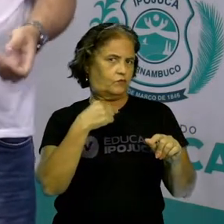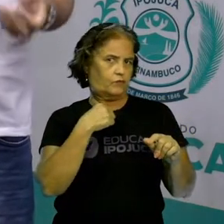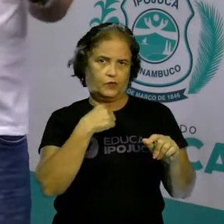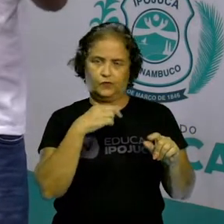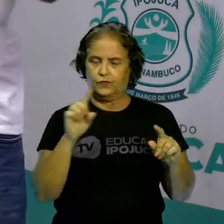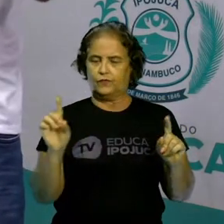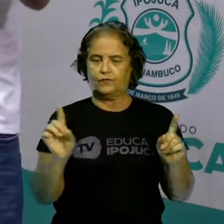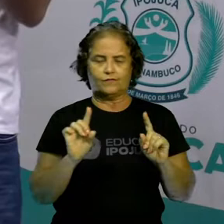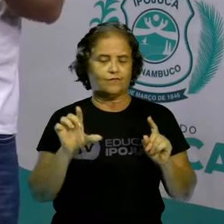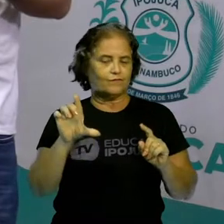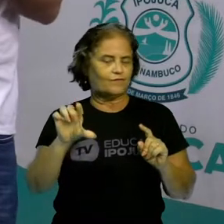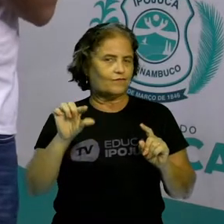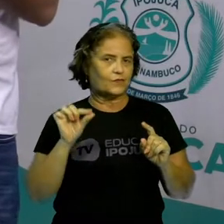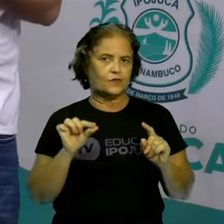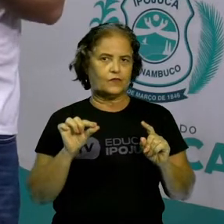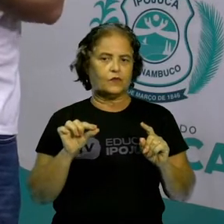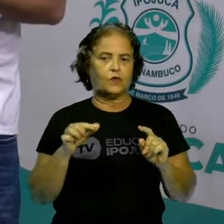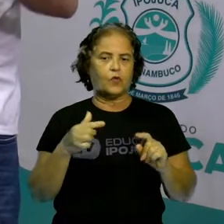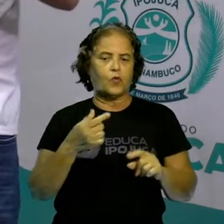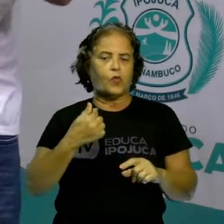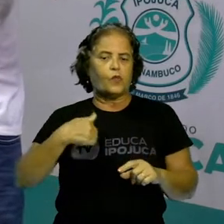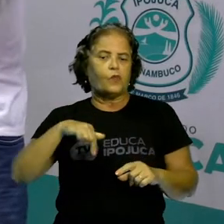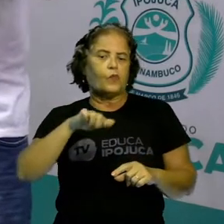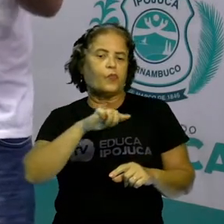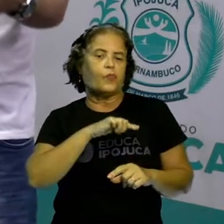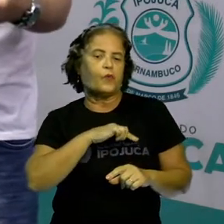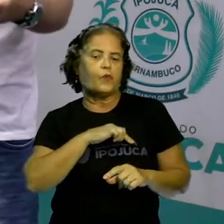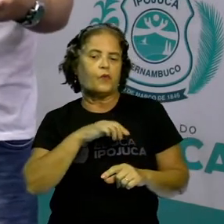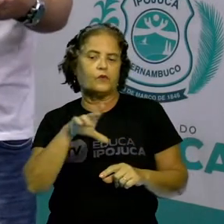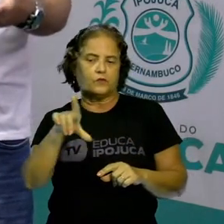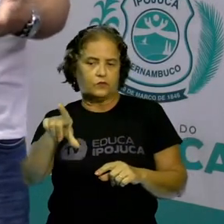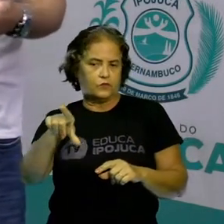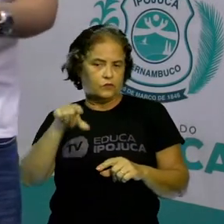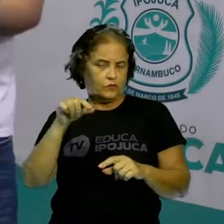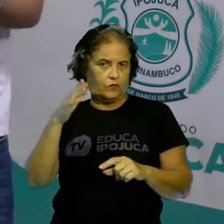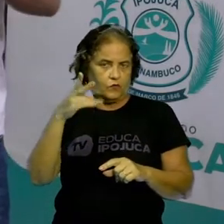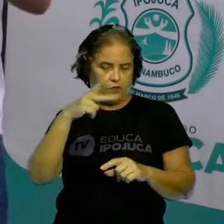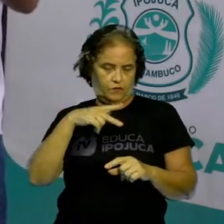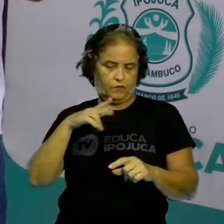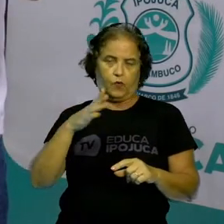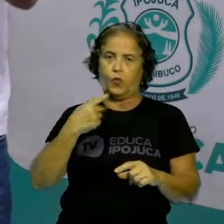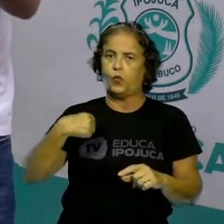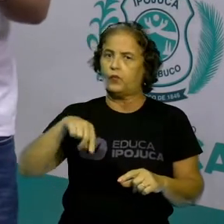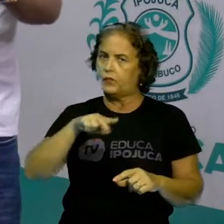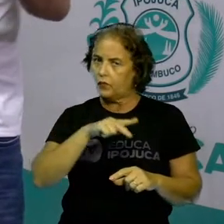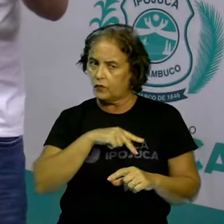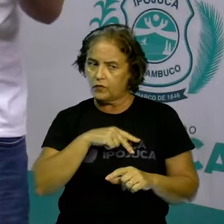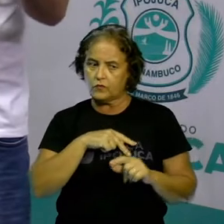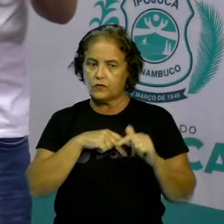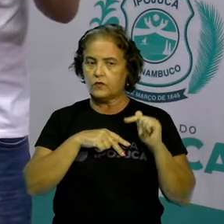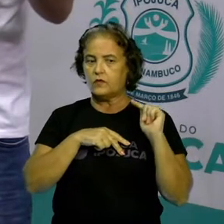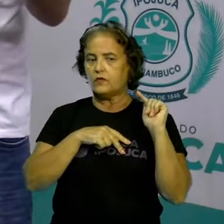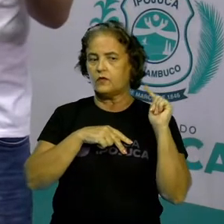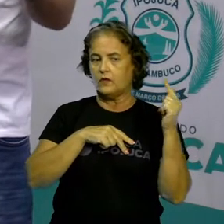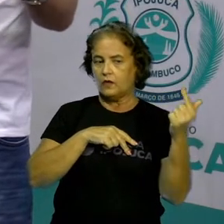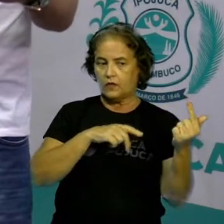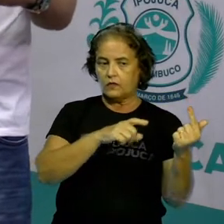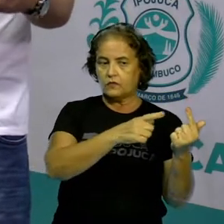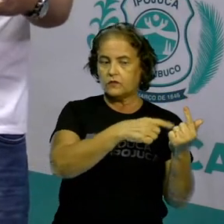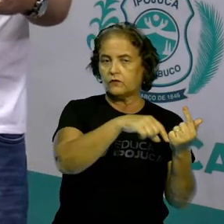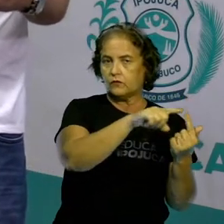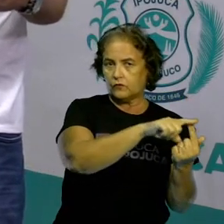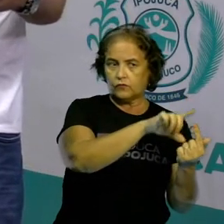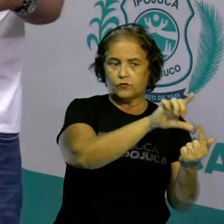Nós decidimos o que tem valor para nós e os outros povos decidem o que tem valor histórico e cultural